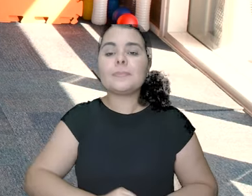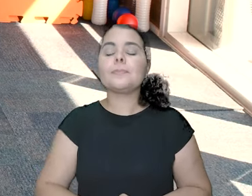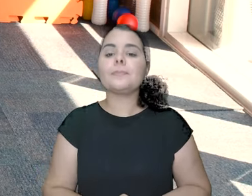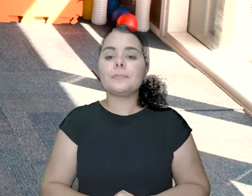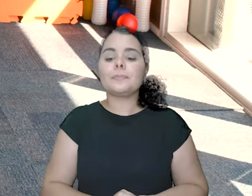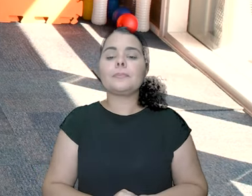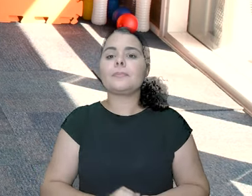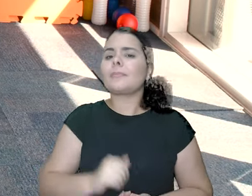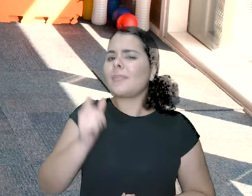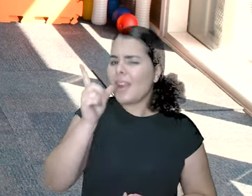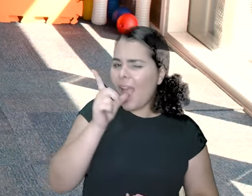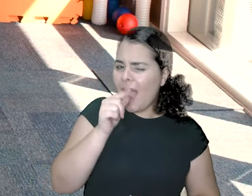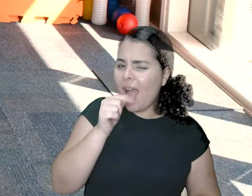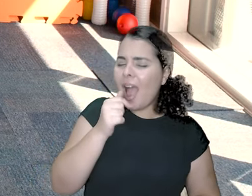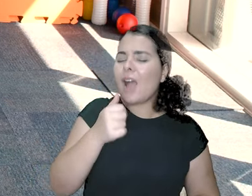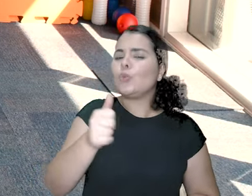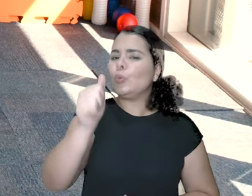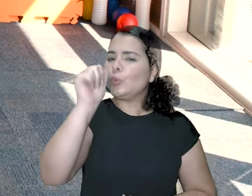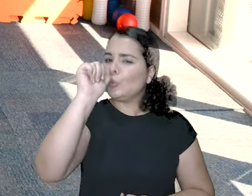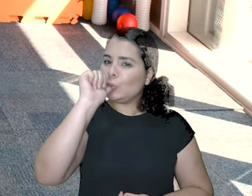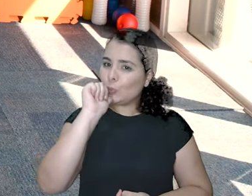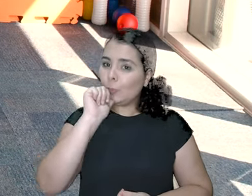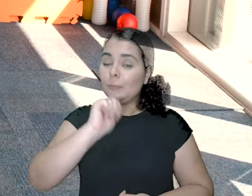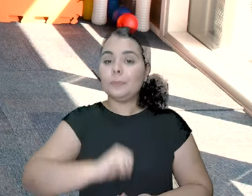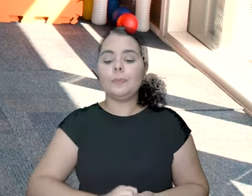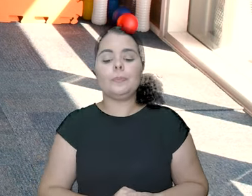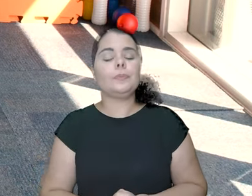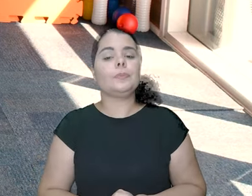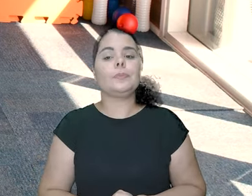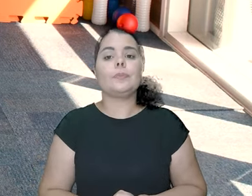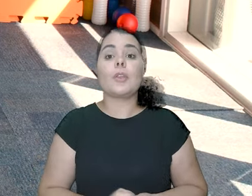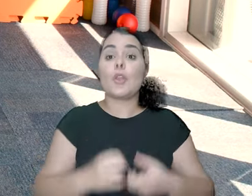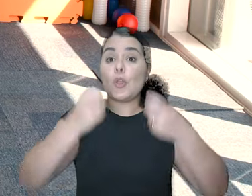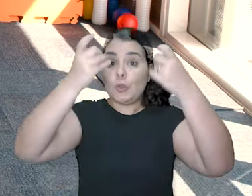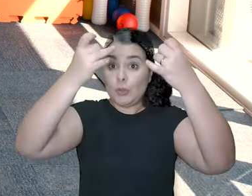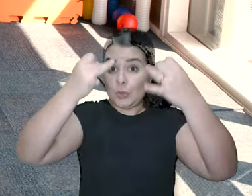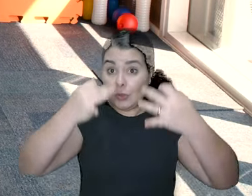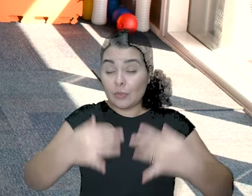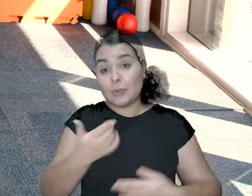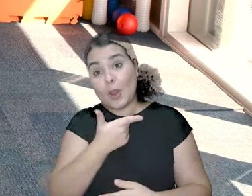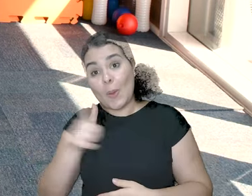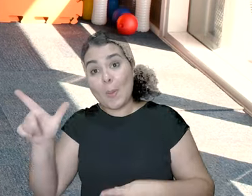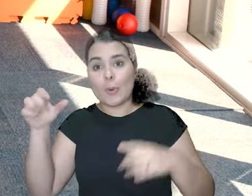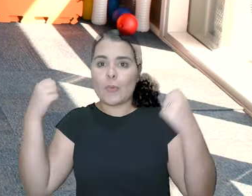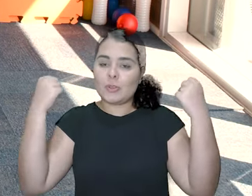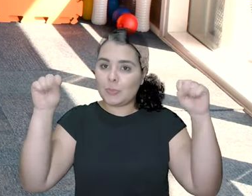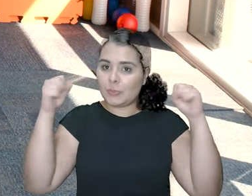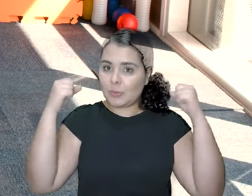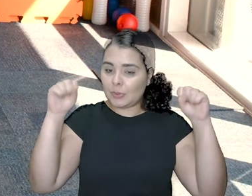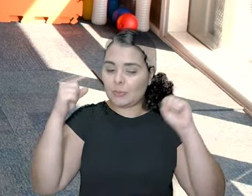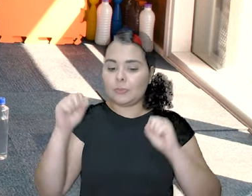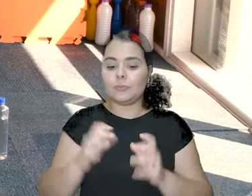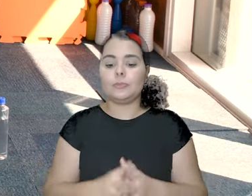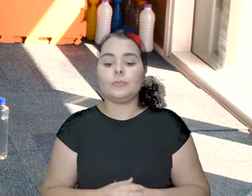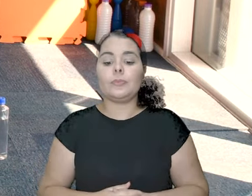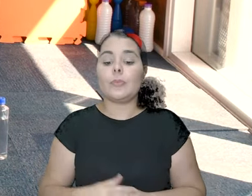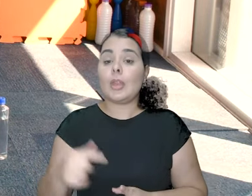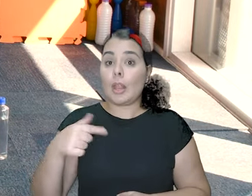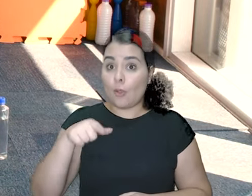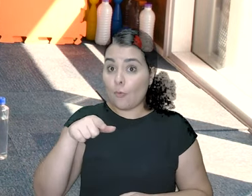foi mais um minuto. Aguinha se você precisar. Enquanto eu vou te explicando o próximo exercício.